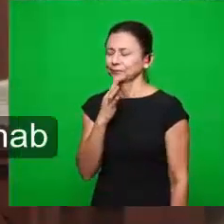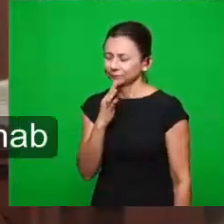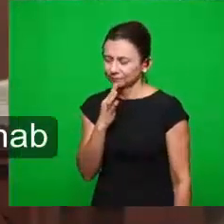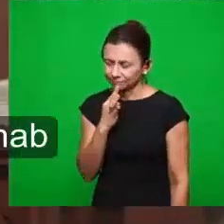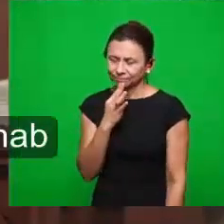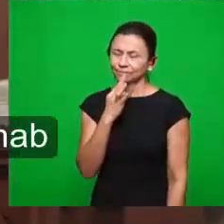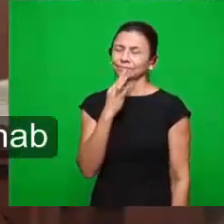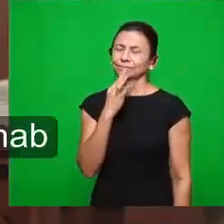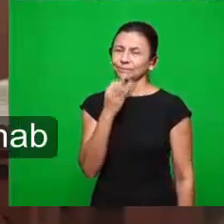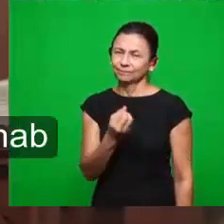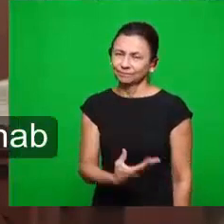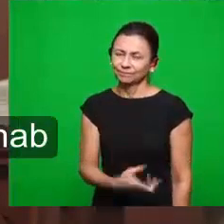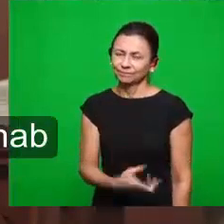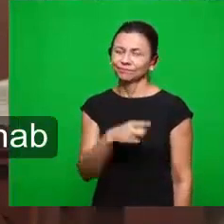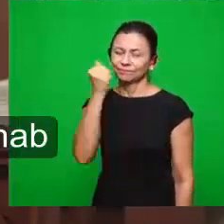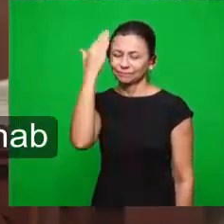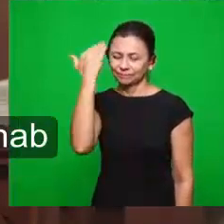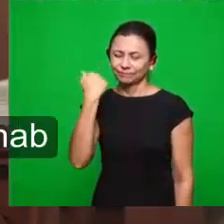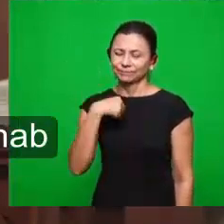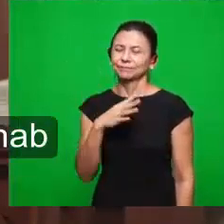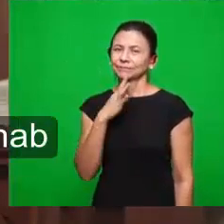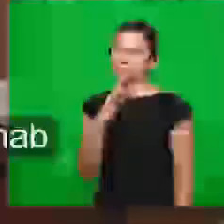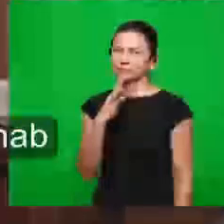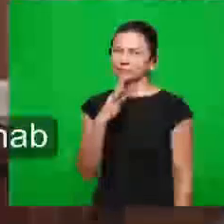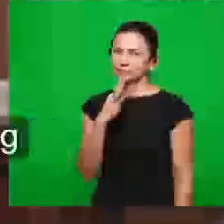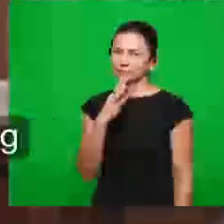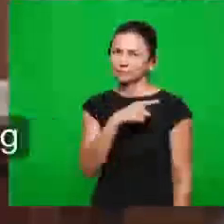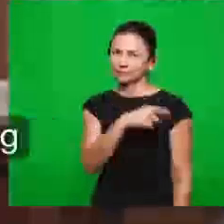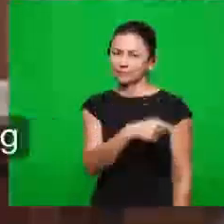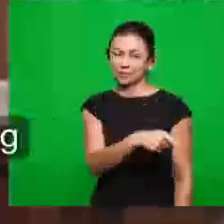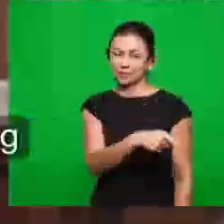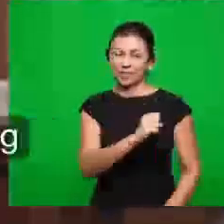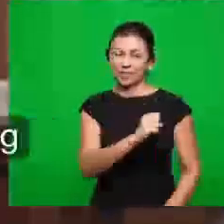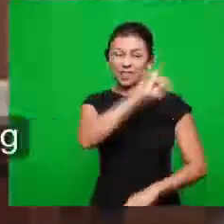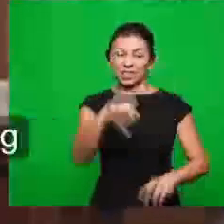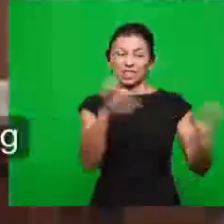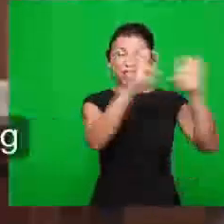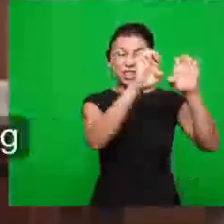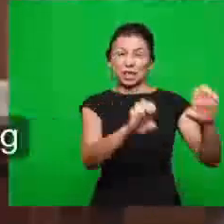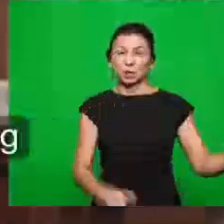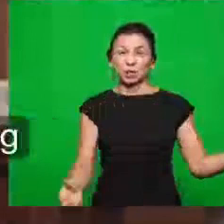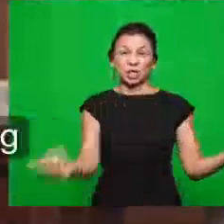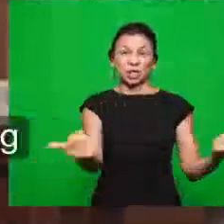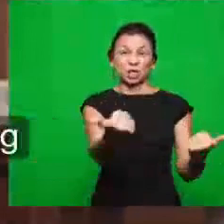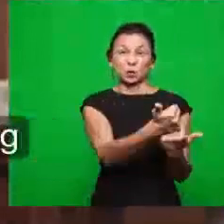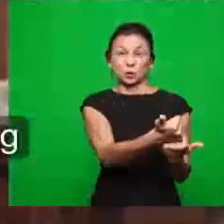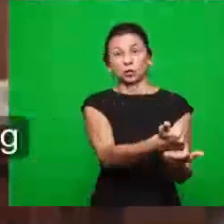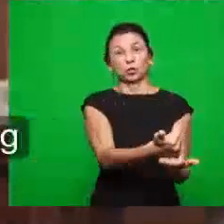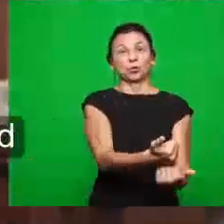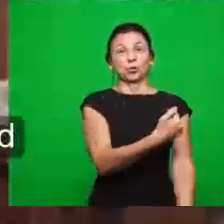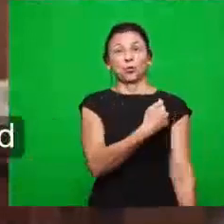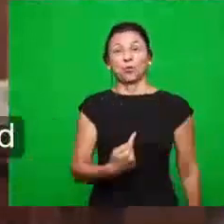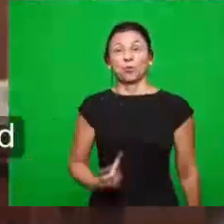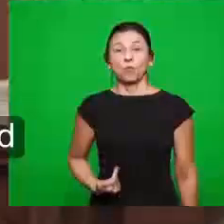conheço muito bem, eu sei o que você fez lá com Acabe, você tomou o governo de Acabe, tirou